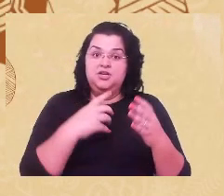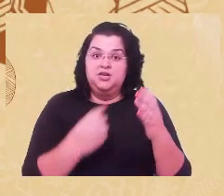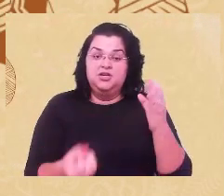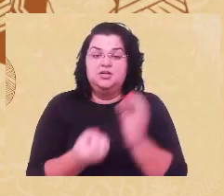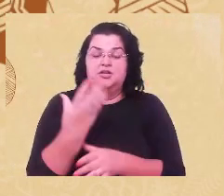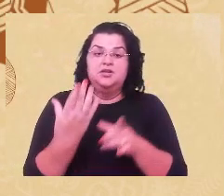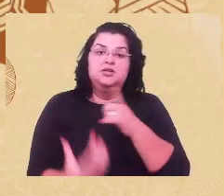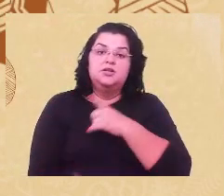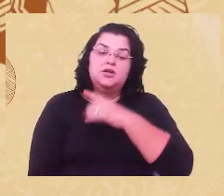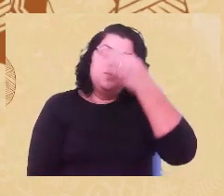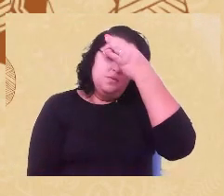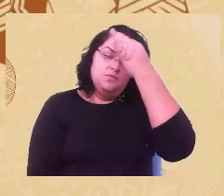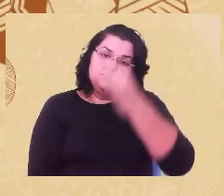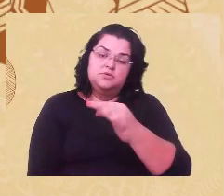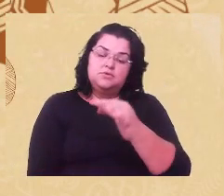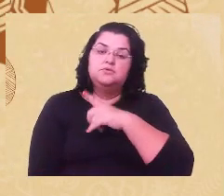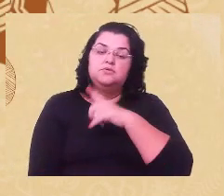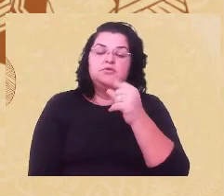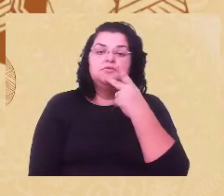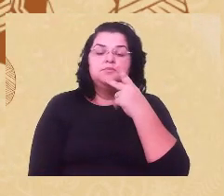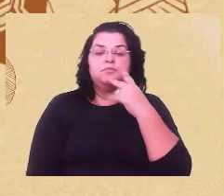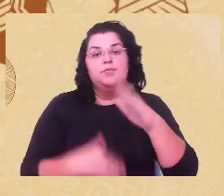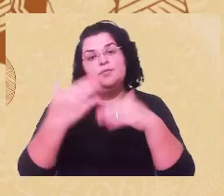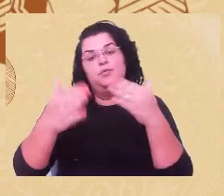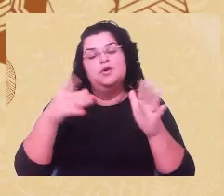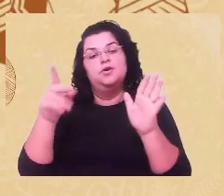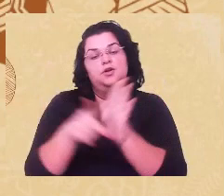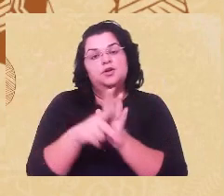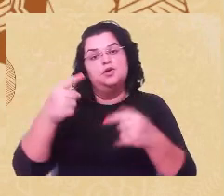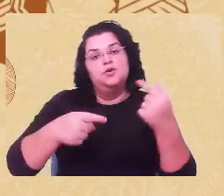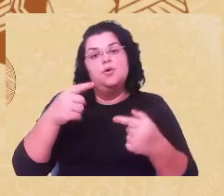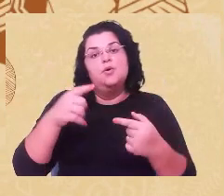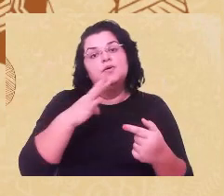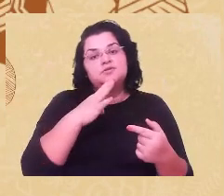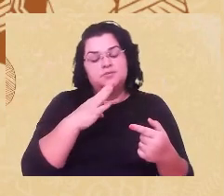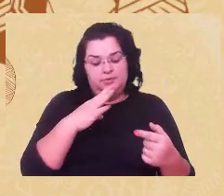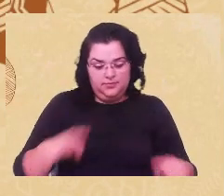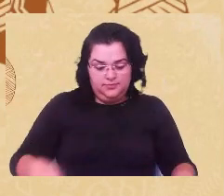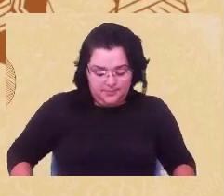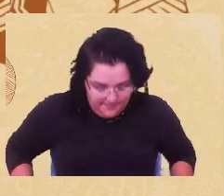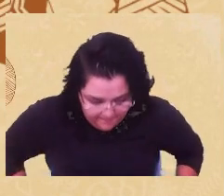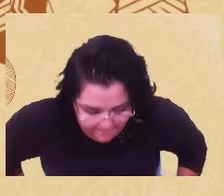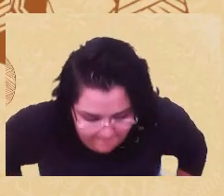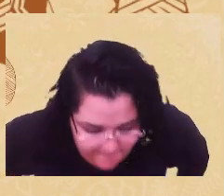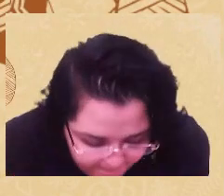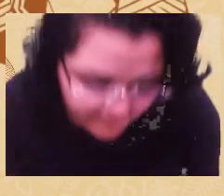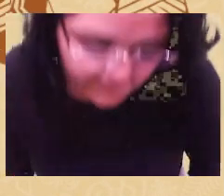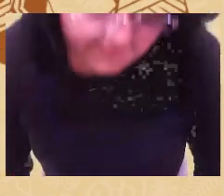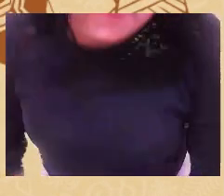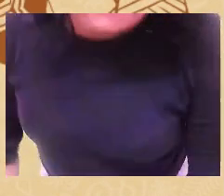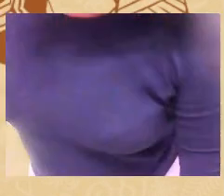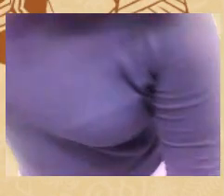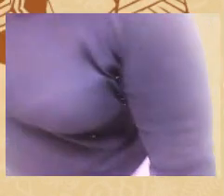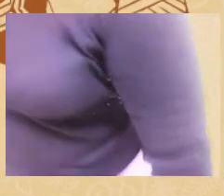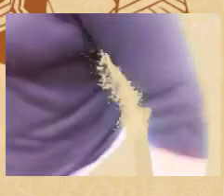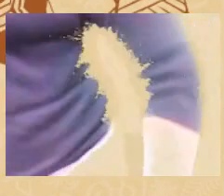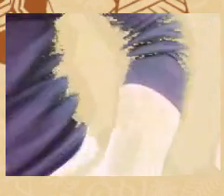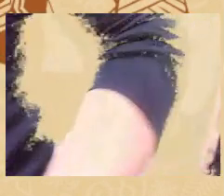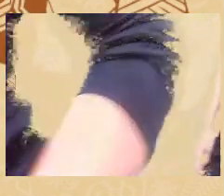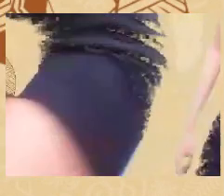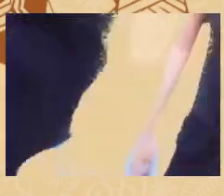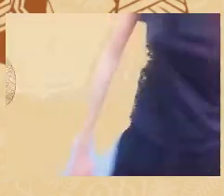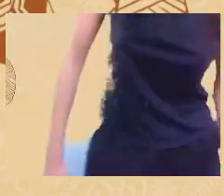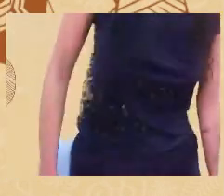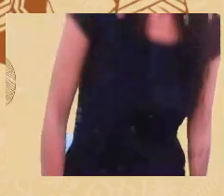que se chama geopolítica do conhecimento. Então, para o Walter Minolo, ele vai entendendo o racismo e aí